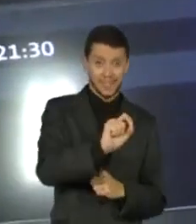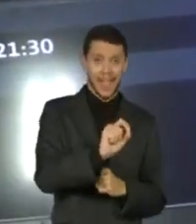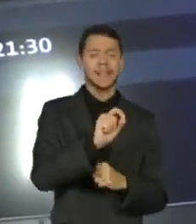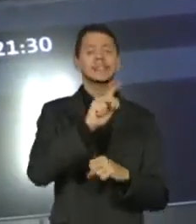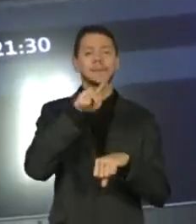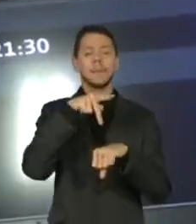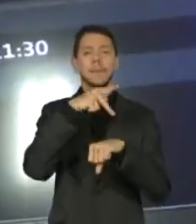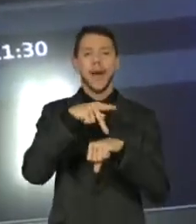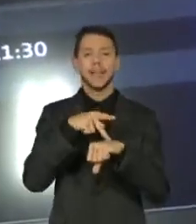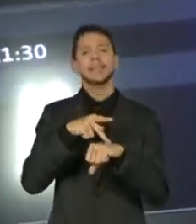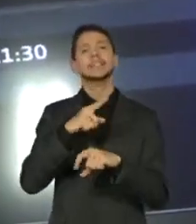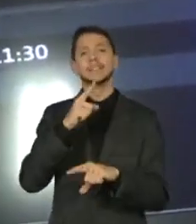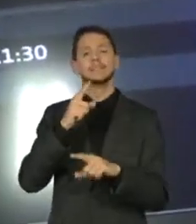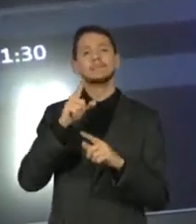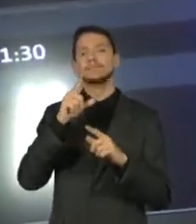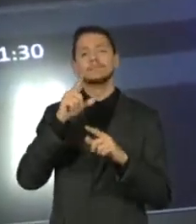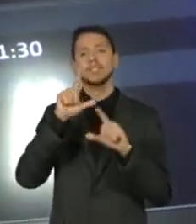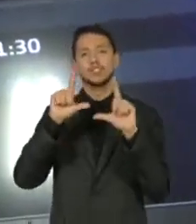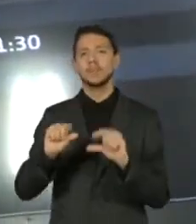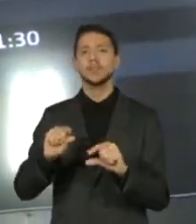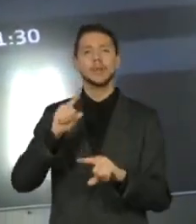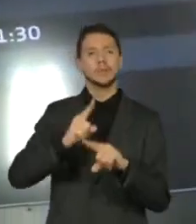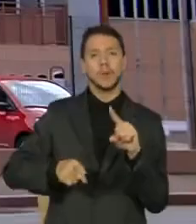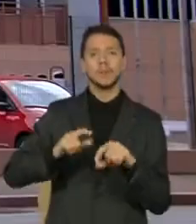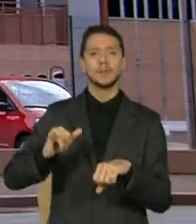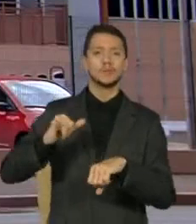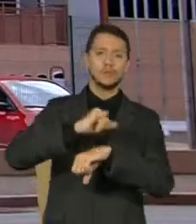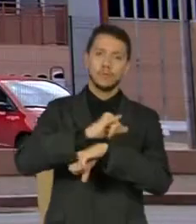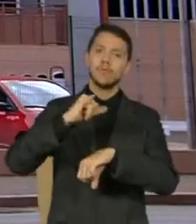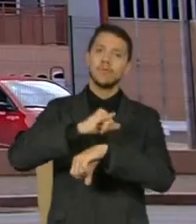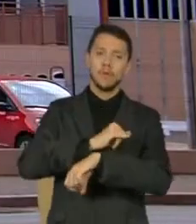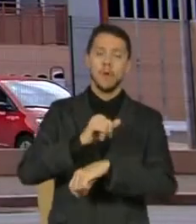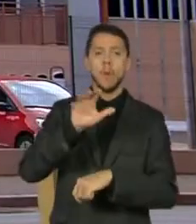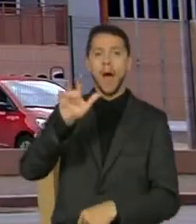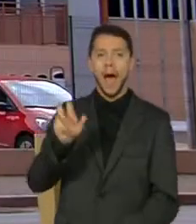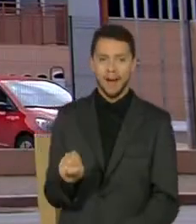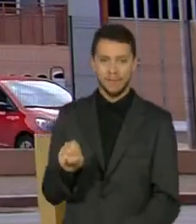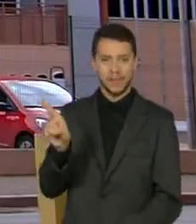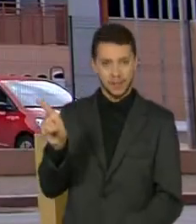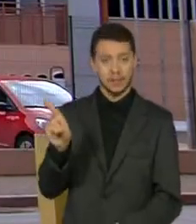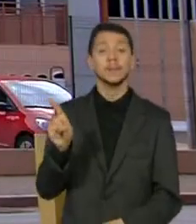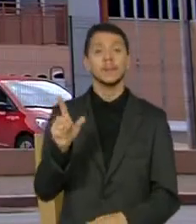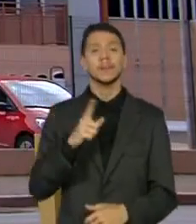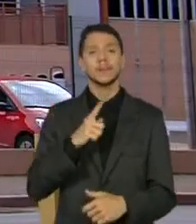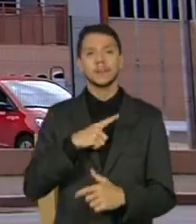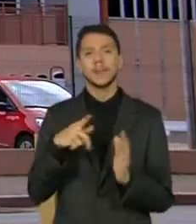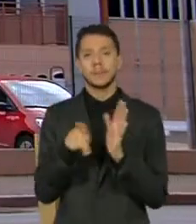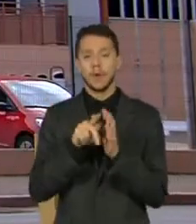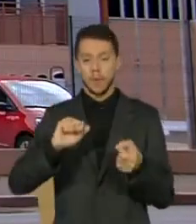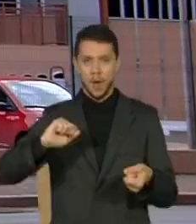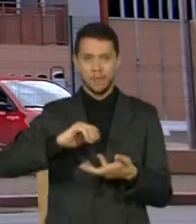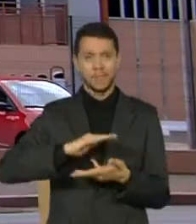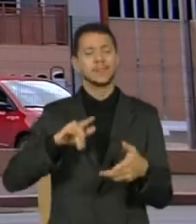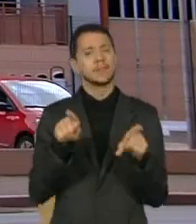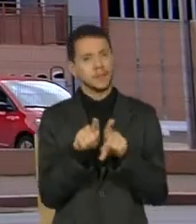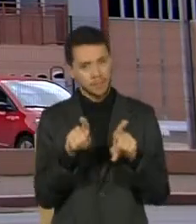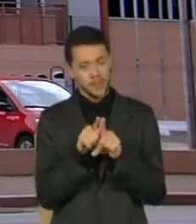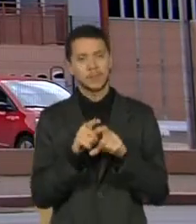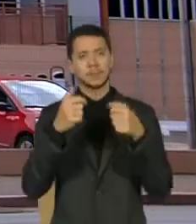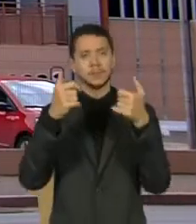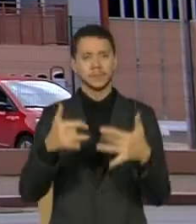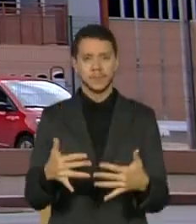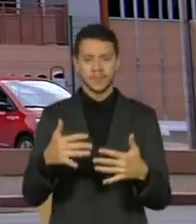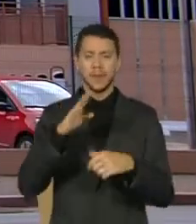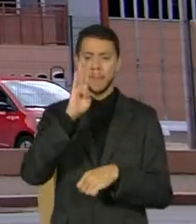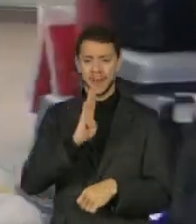para nações africanas. É uma resposta a uma orientação da Anvisa, que também defende que o Brasil passe a